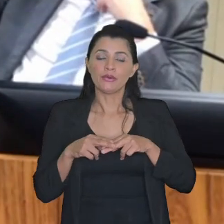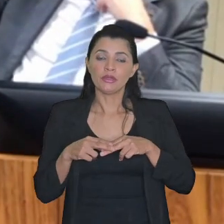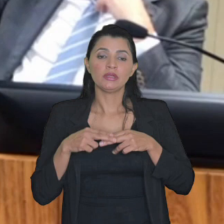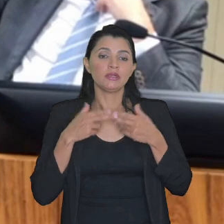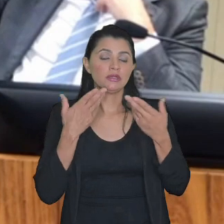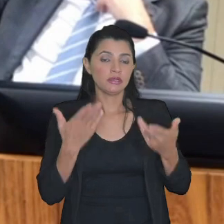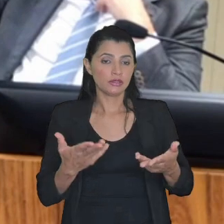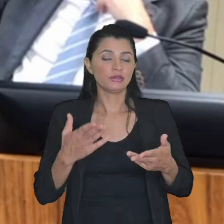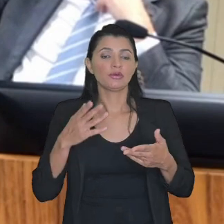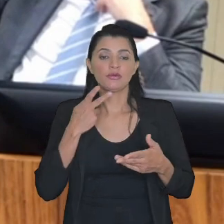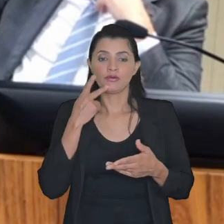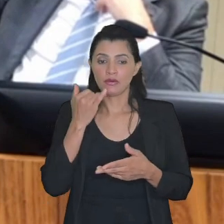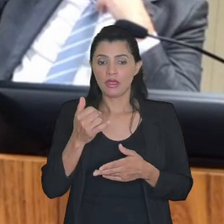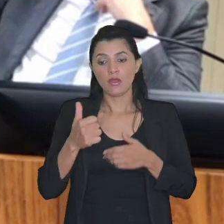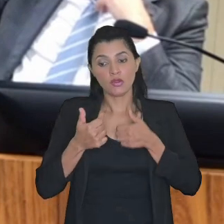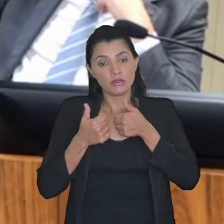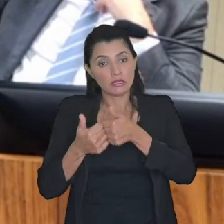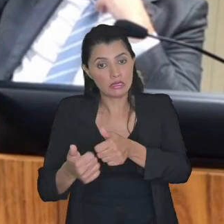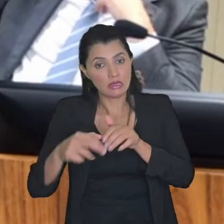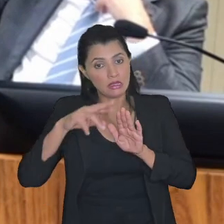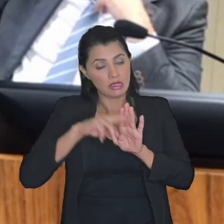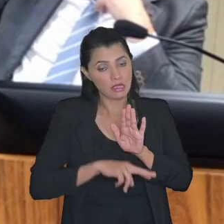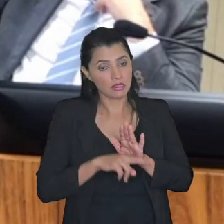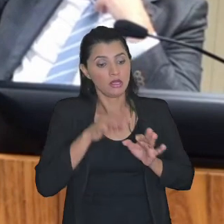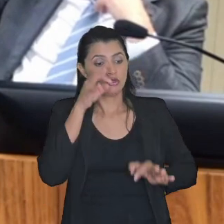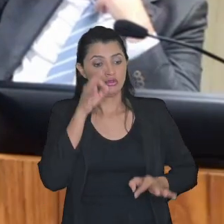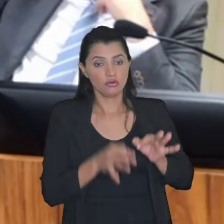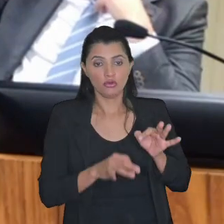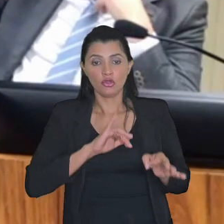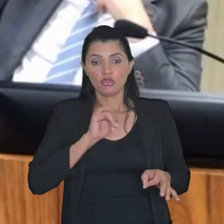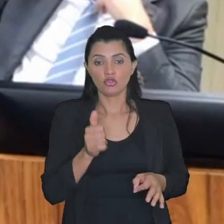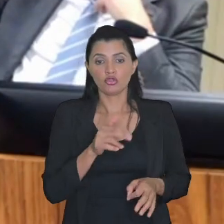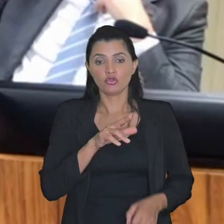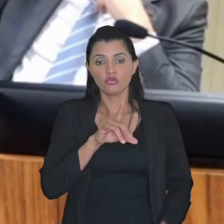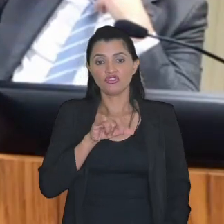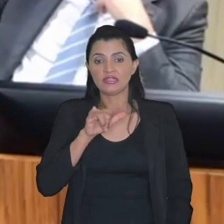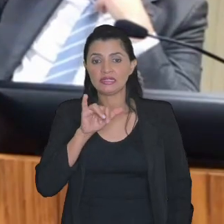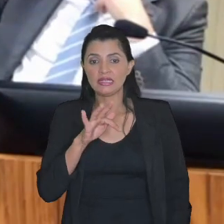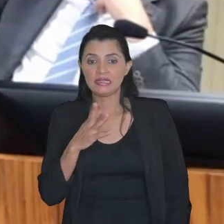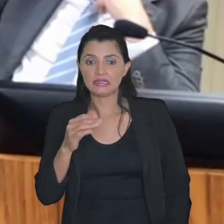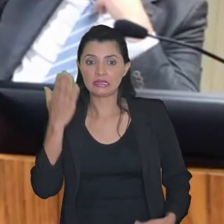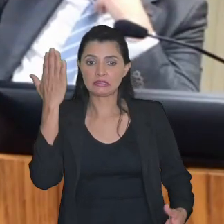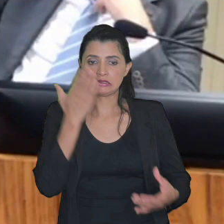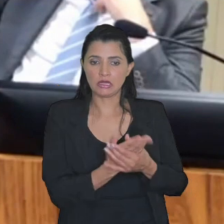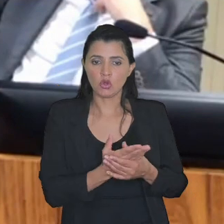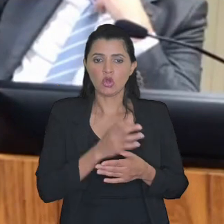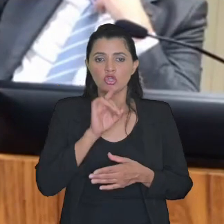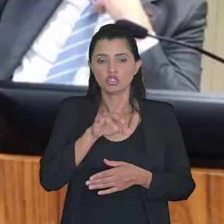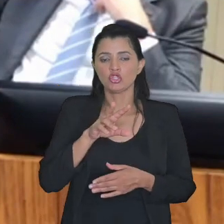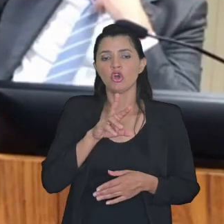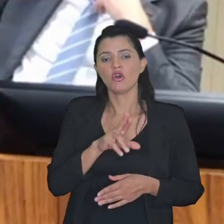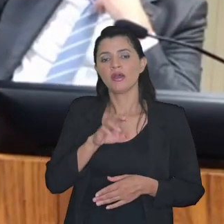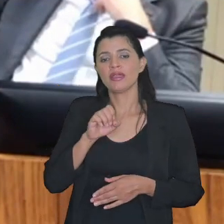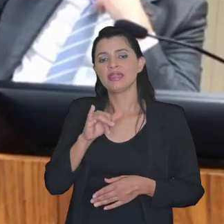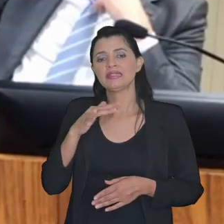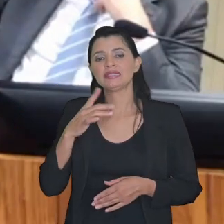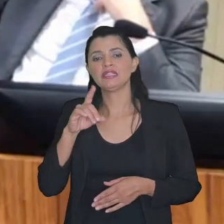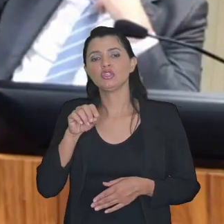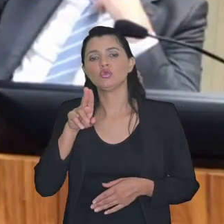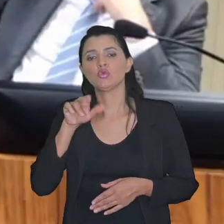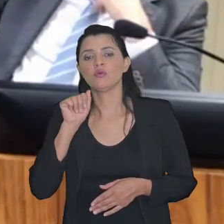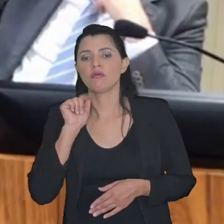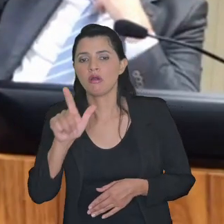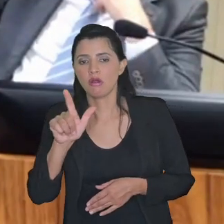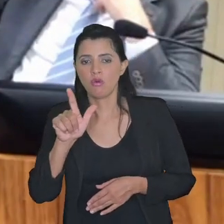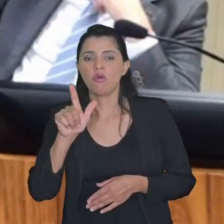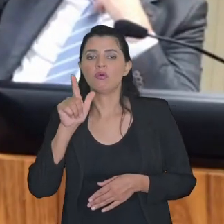o mantra que eu seguiria é judicialização apenas residual em situações